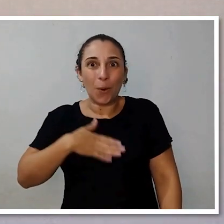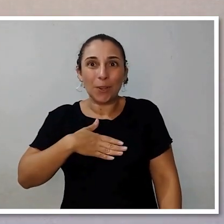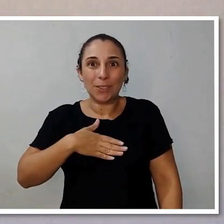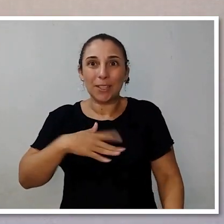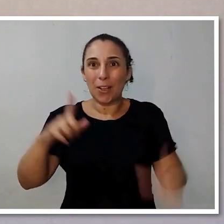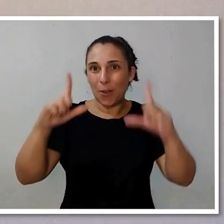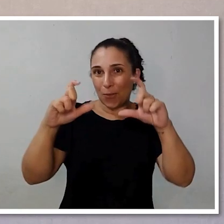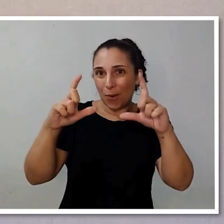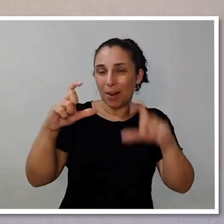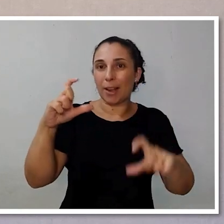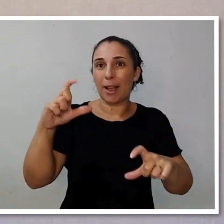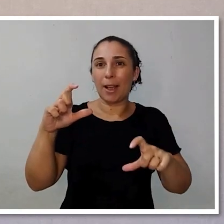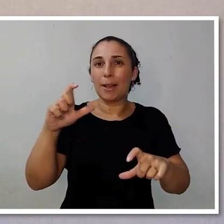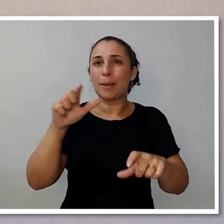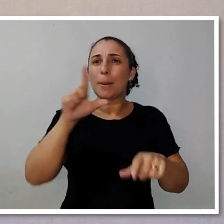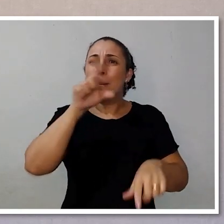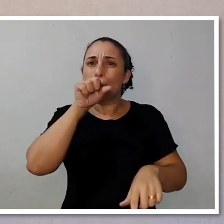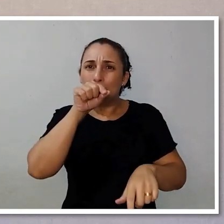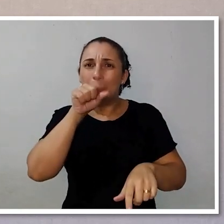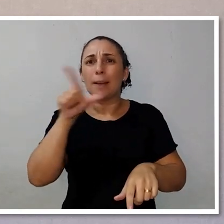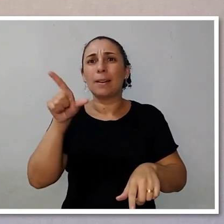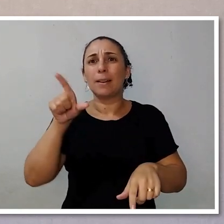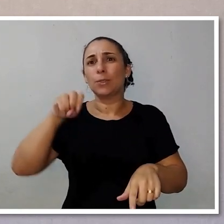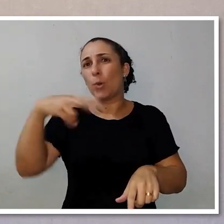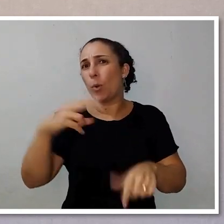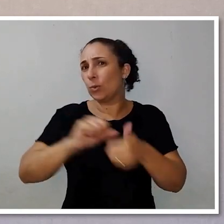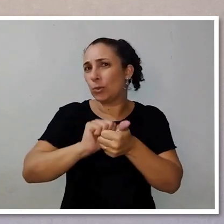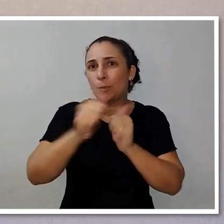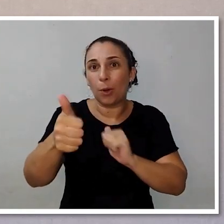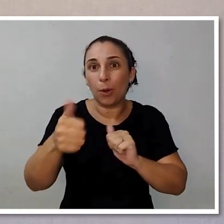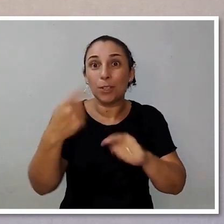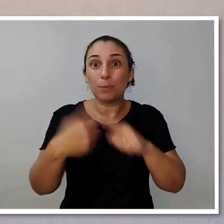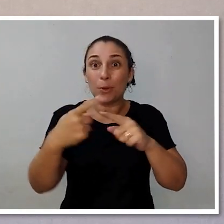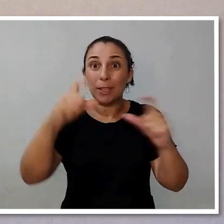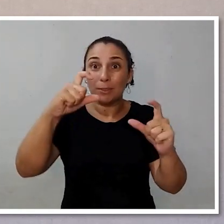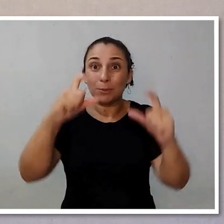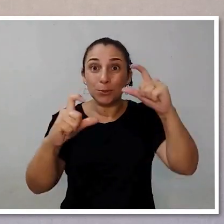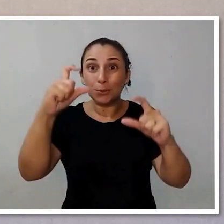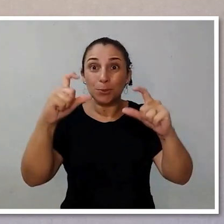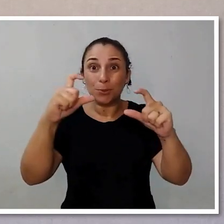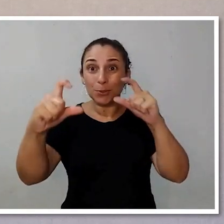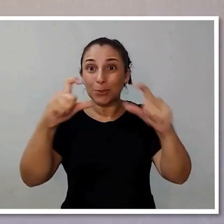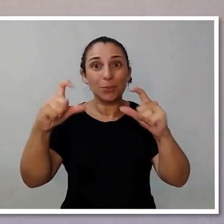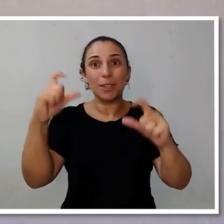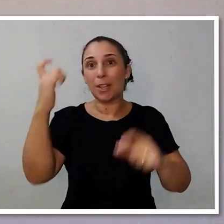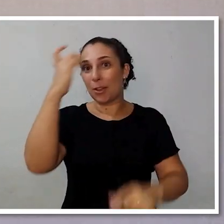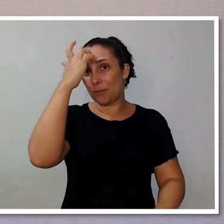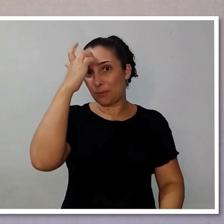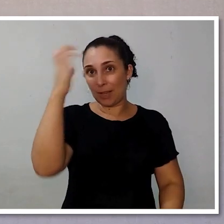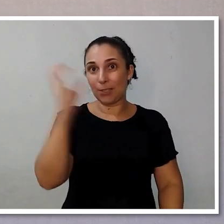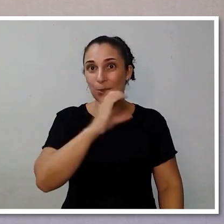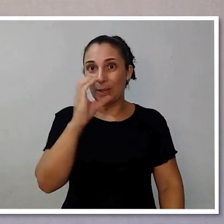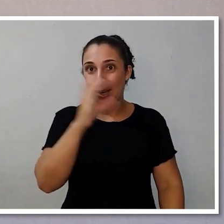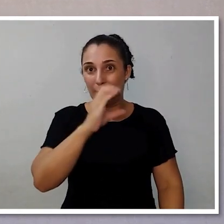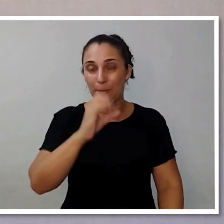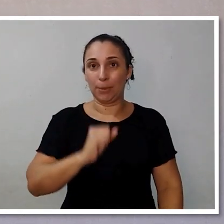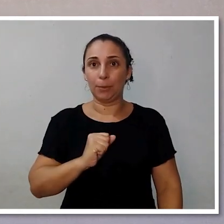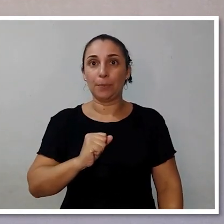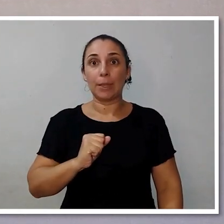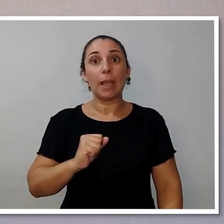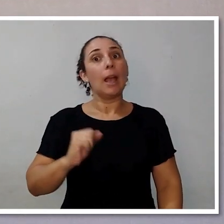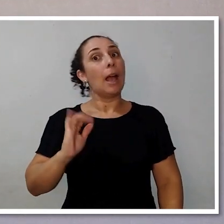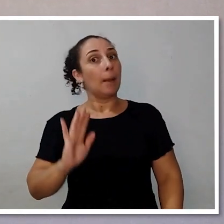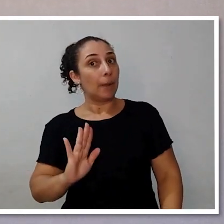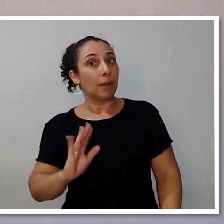pássaros, para quem faz fotografia de esporte, justamente porque ela permite um ajuste rápido. Ela só não vai te atender